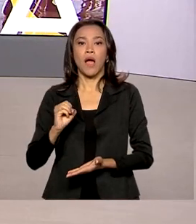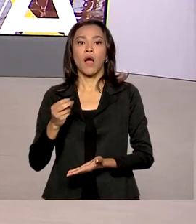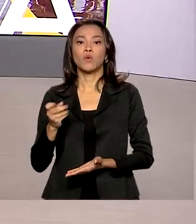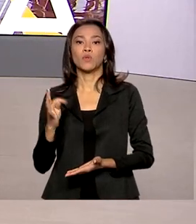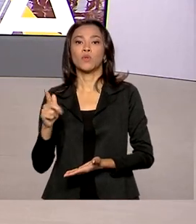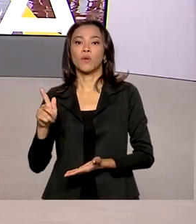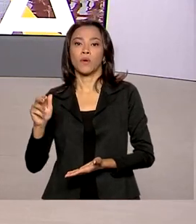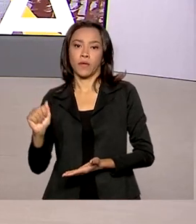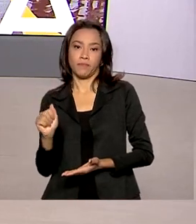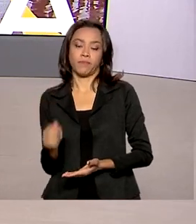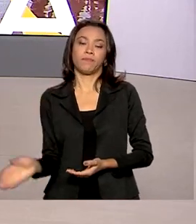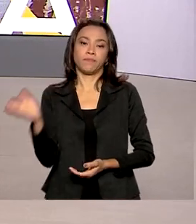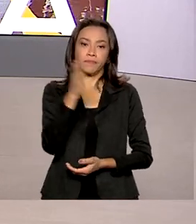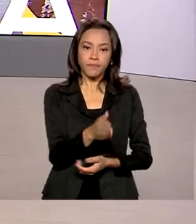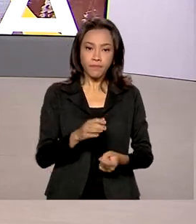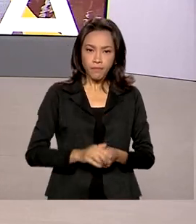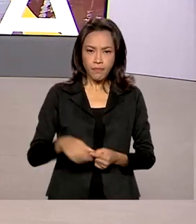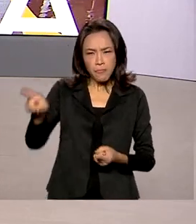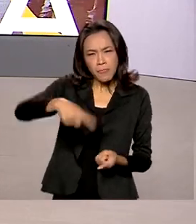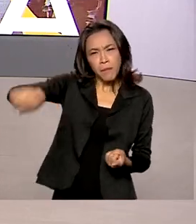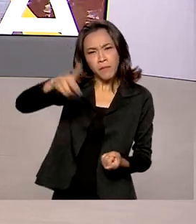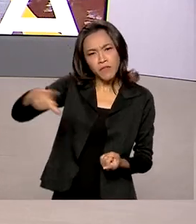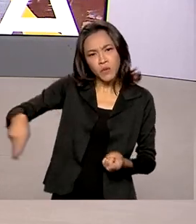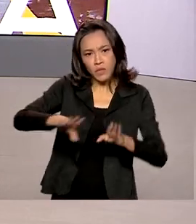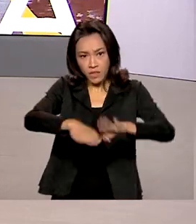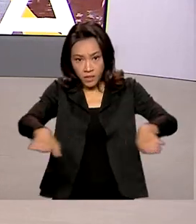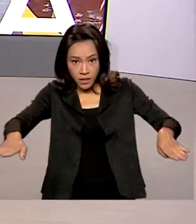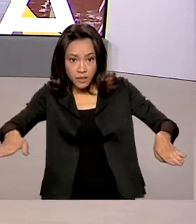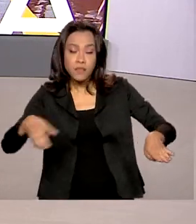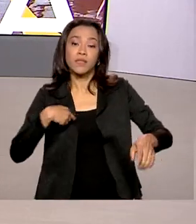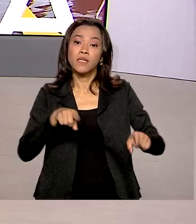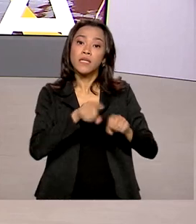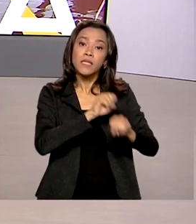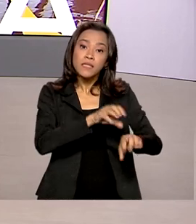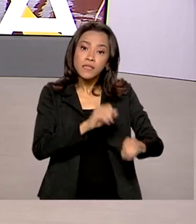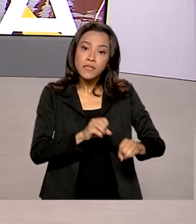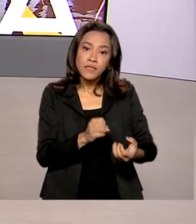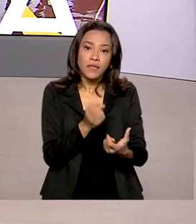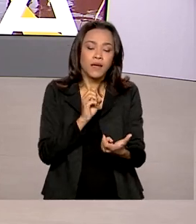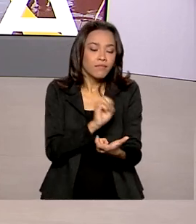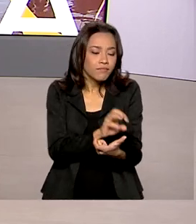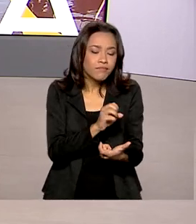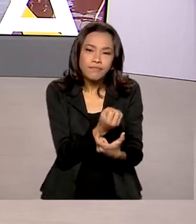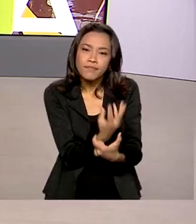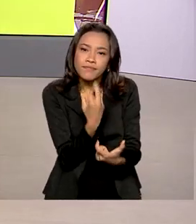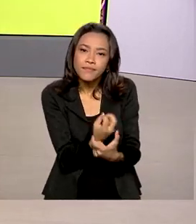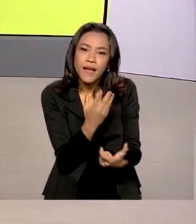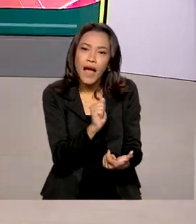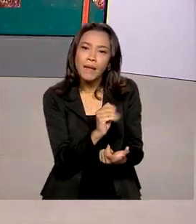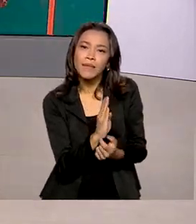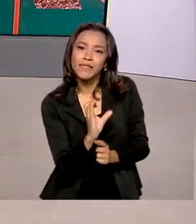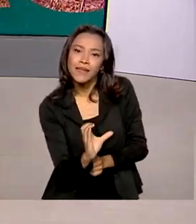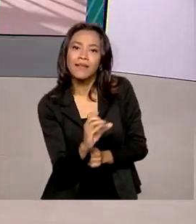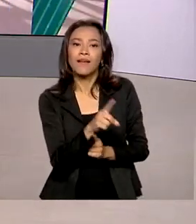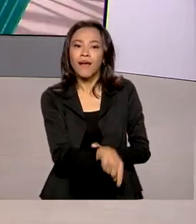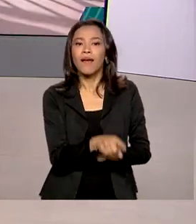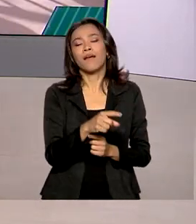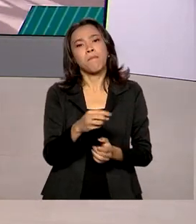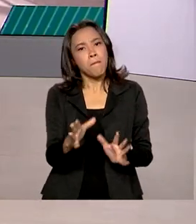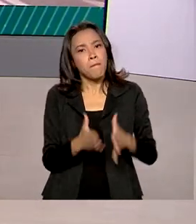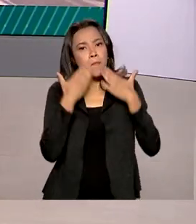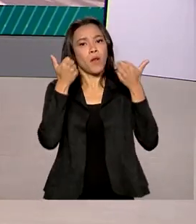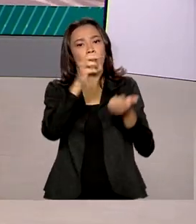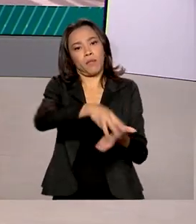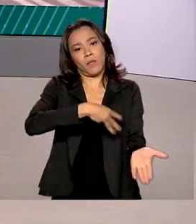Professores de creches e da pré-alfabetização têm agora a possibilidade de atualizar as metodologias. É o aperfeiçoamento